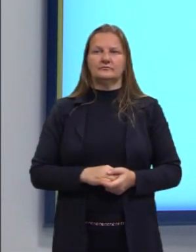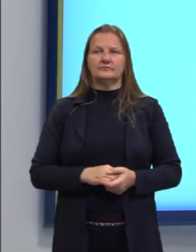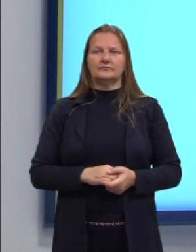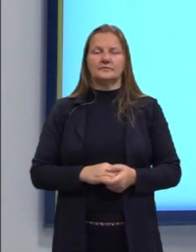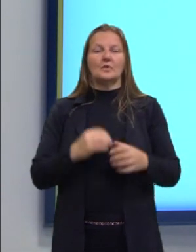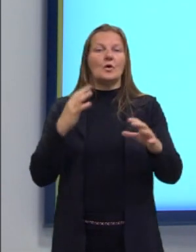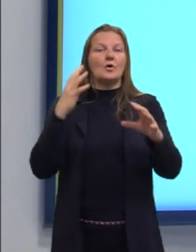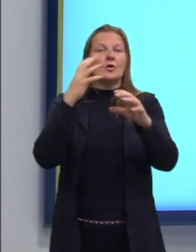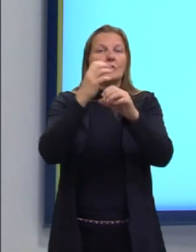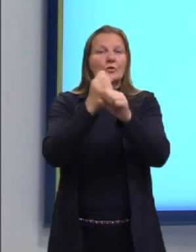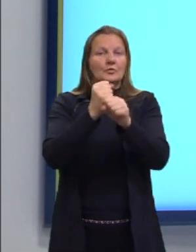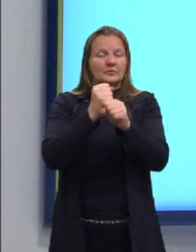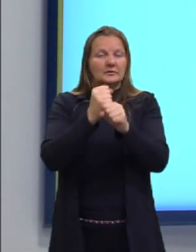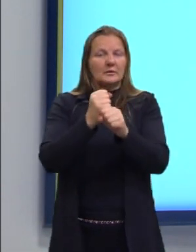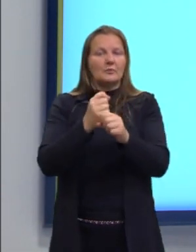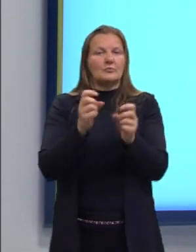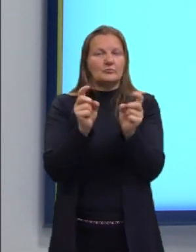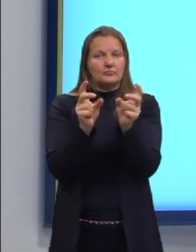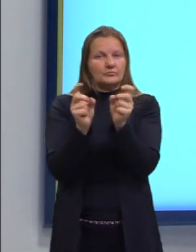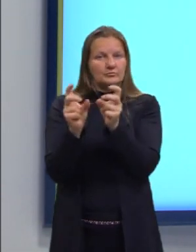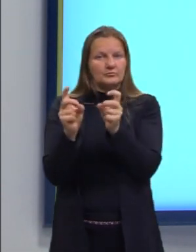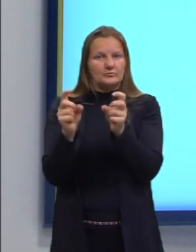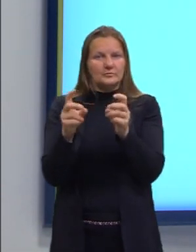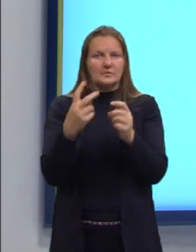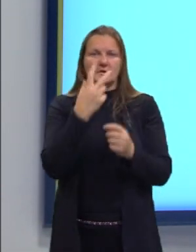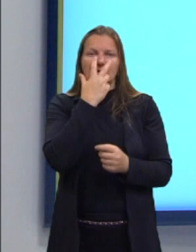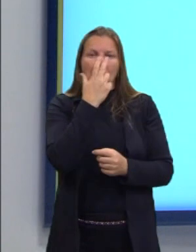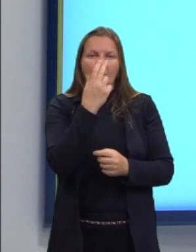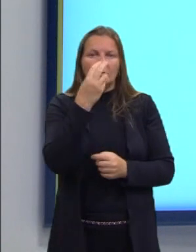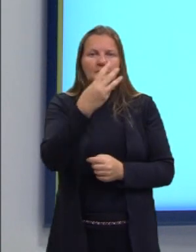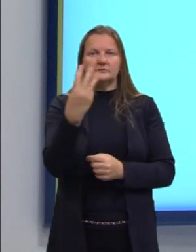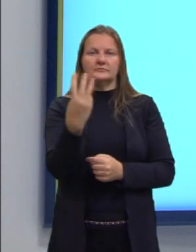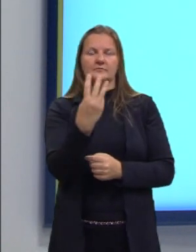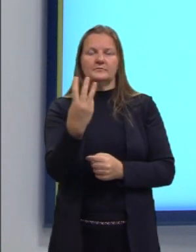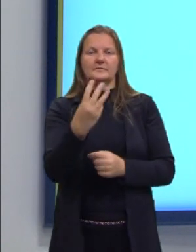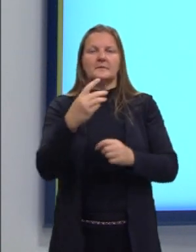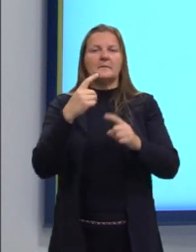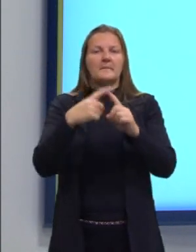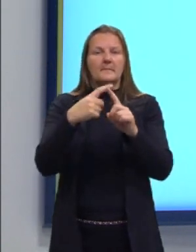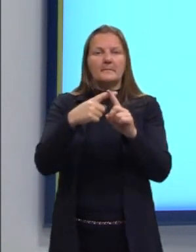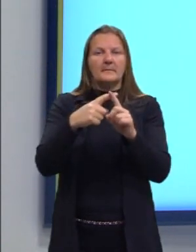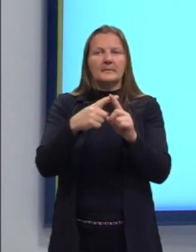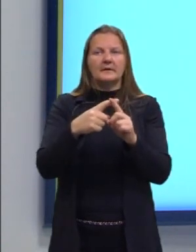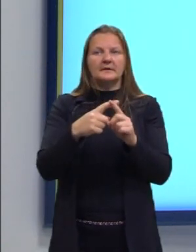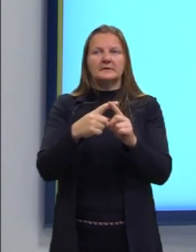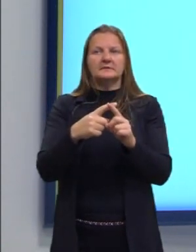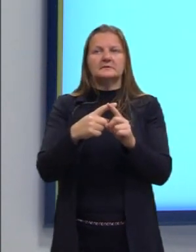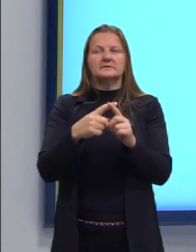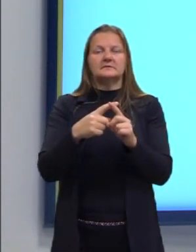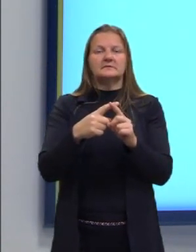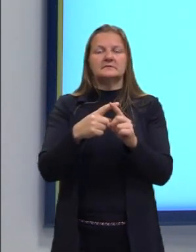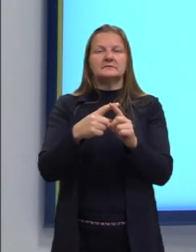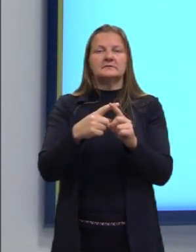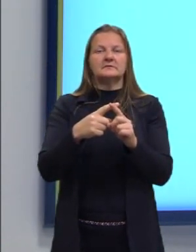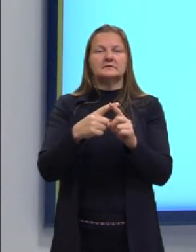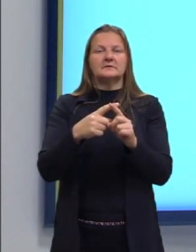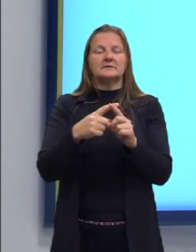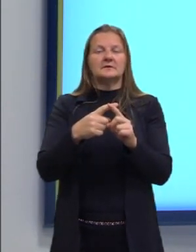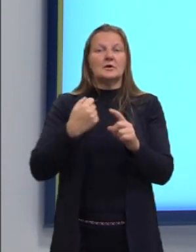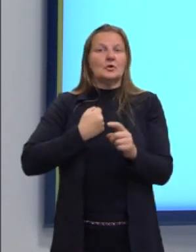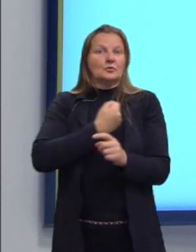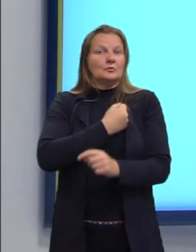de alunos, o total de bilhetes, é igual a 33 mais o número de alunos ali do colégio.